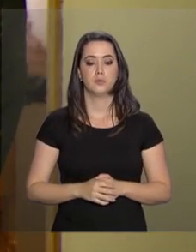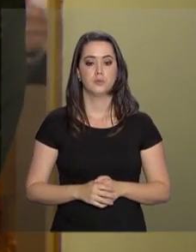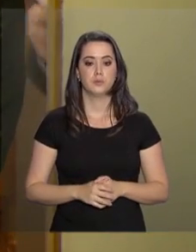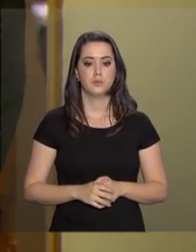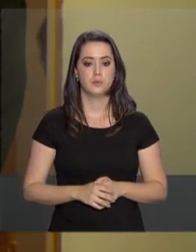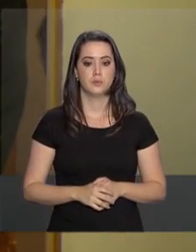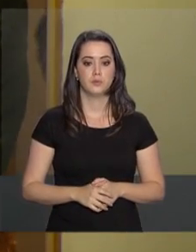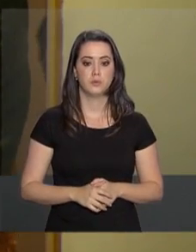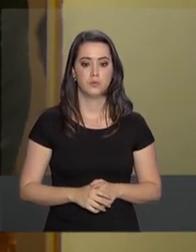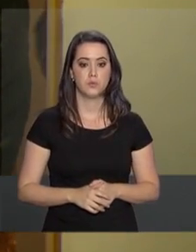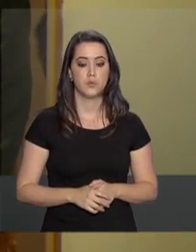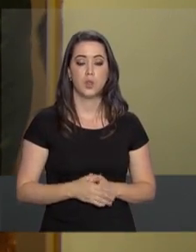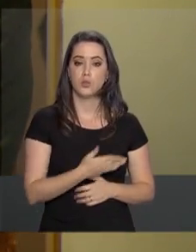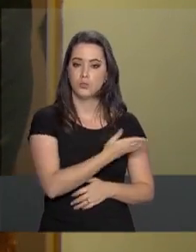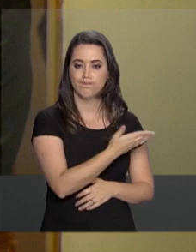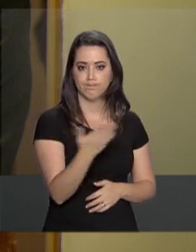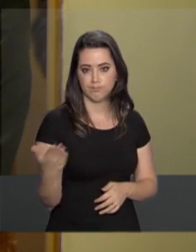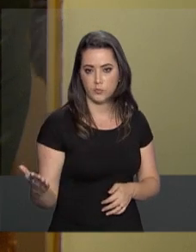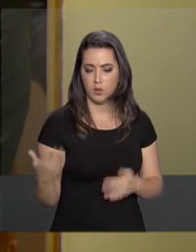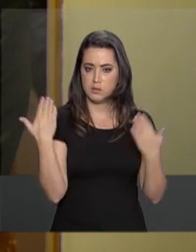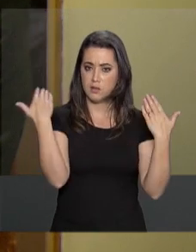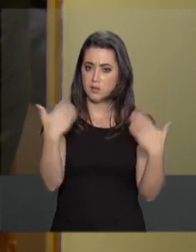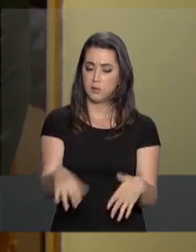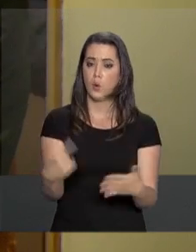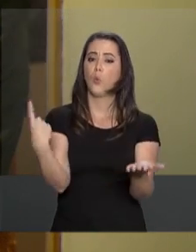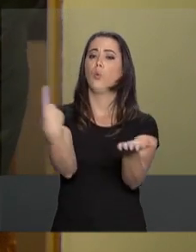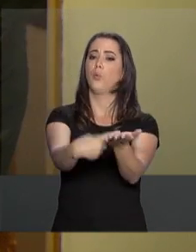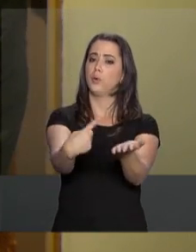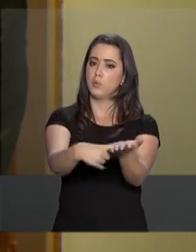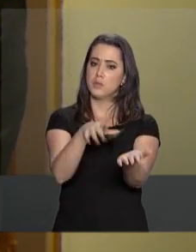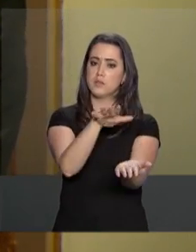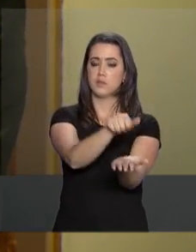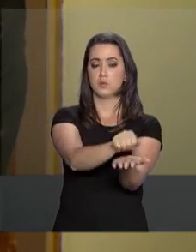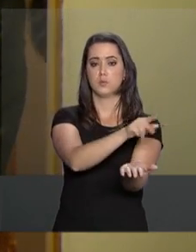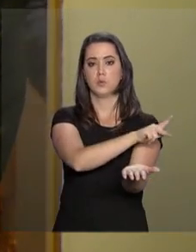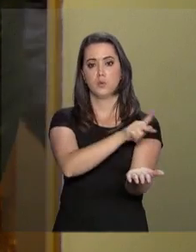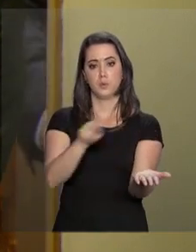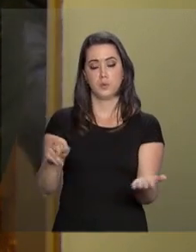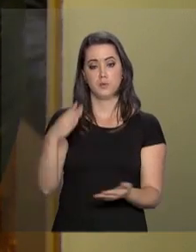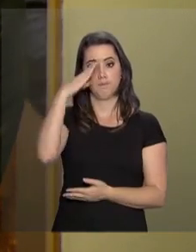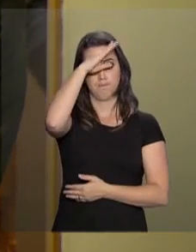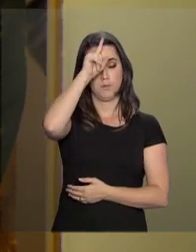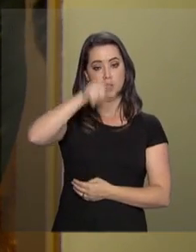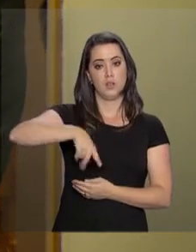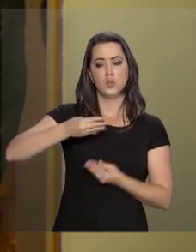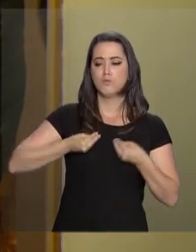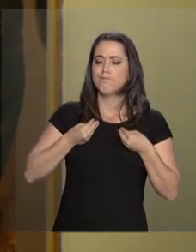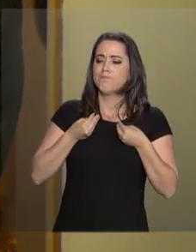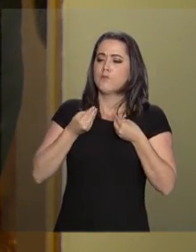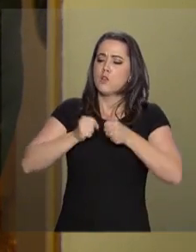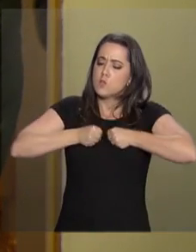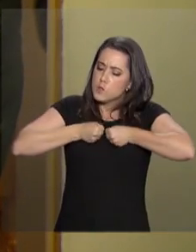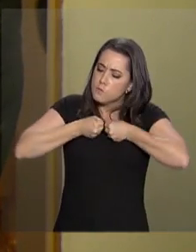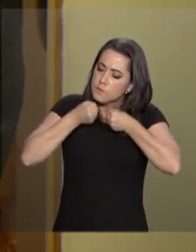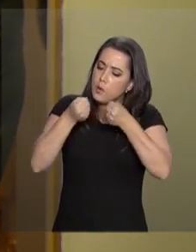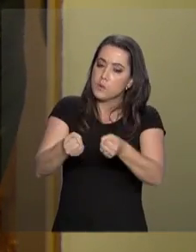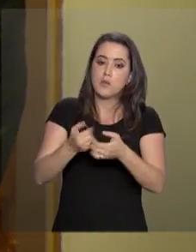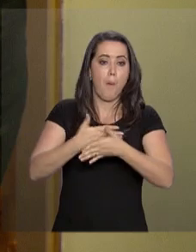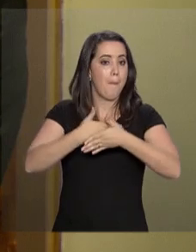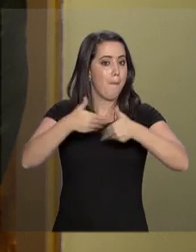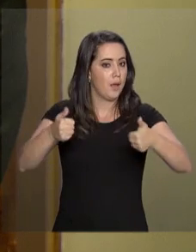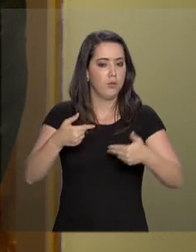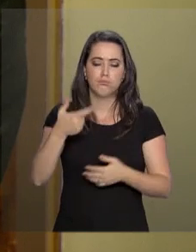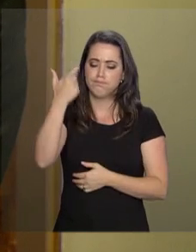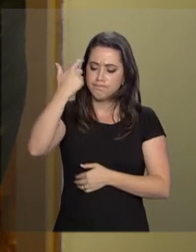Renovo diante de todos o compromisso que assumi com o presidente de dar o melhor de mim à frente desta pasta,